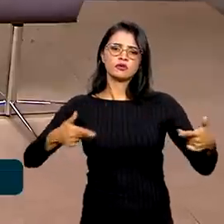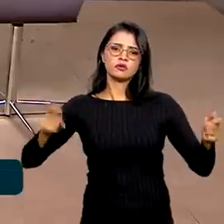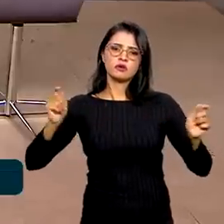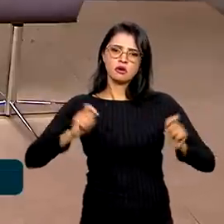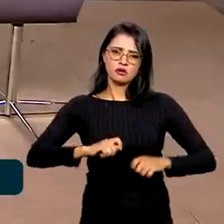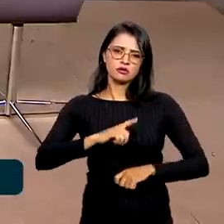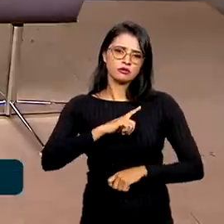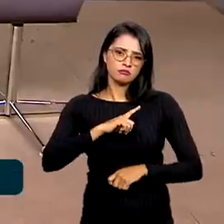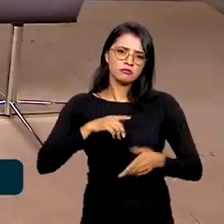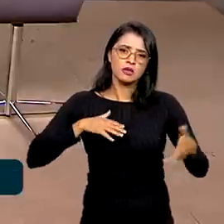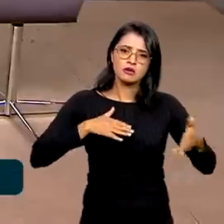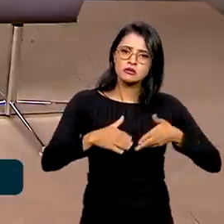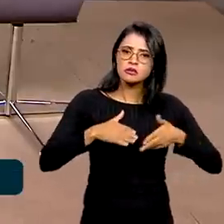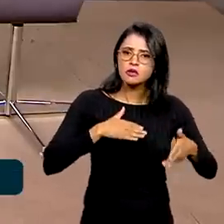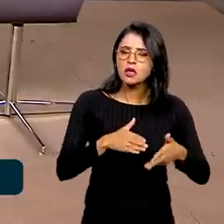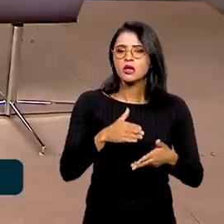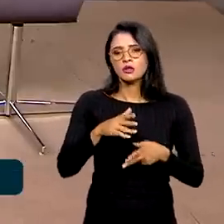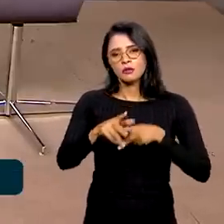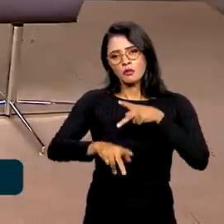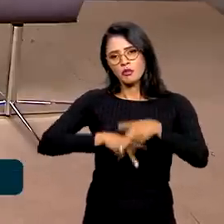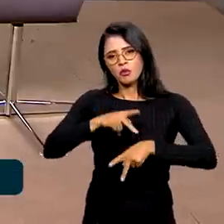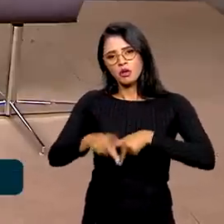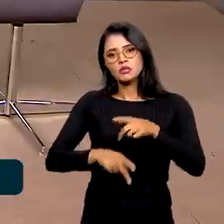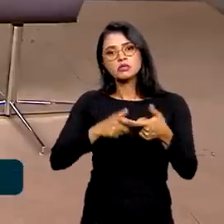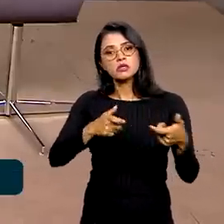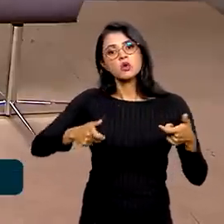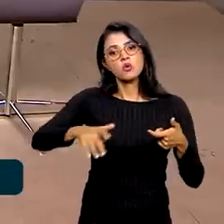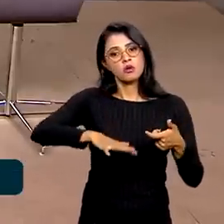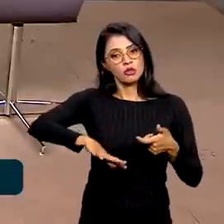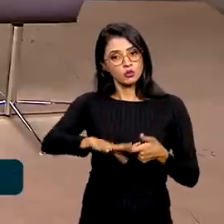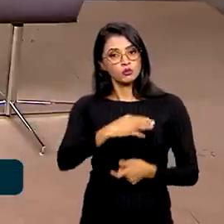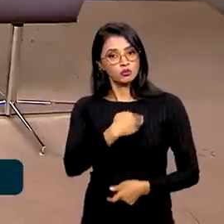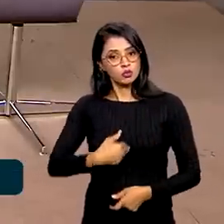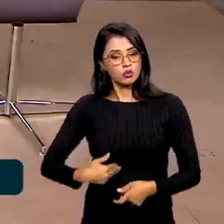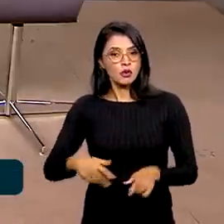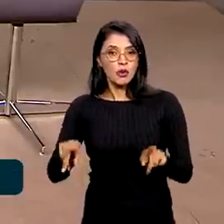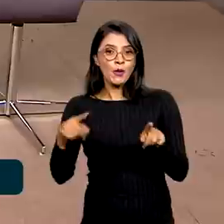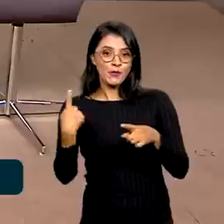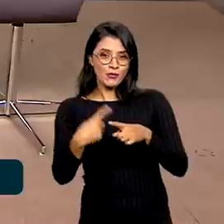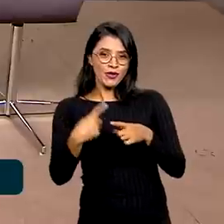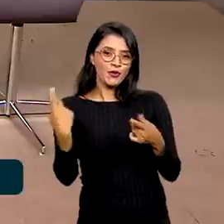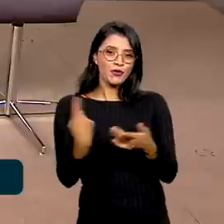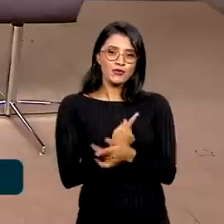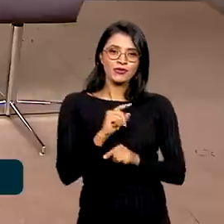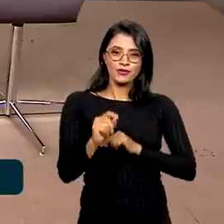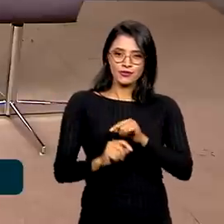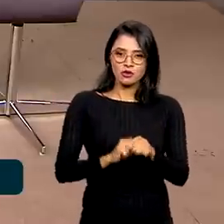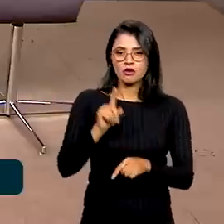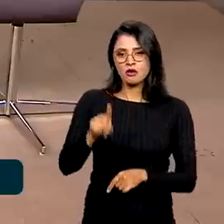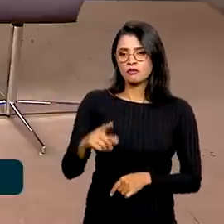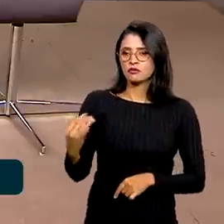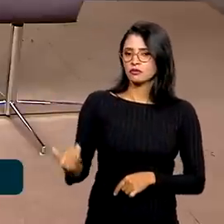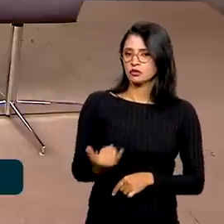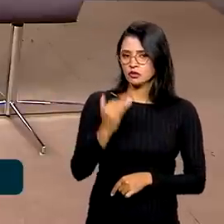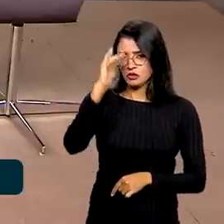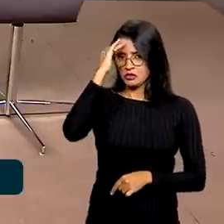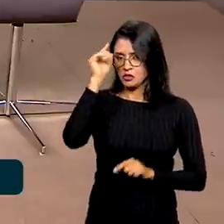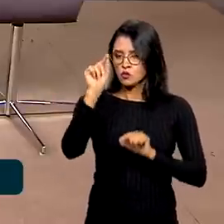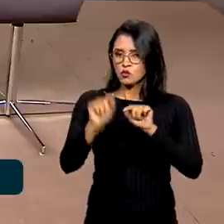de acesso da população ao setor público. Porque o que acontece? É importante entender que